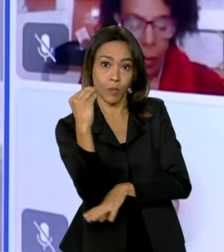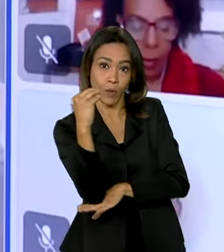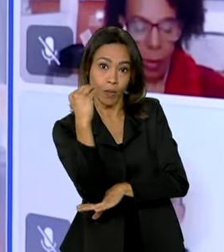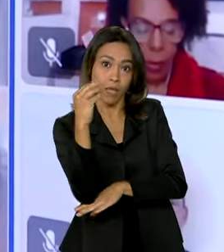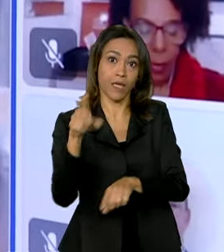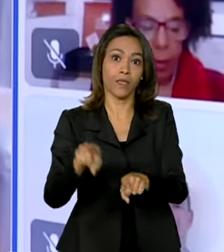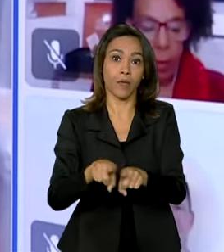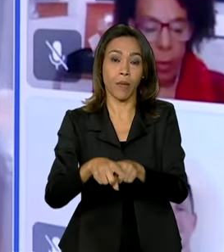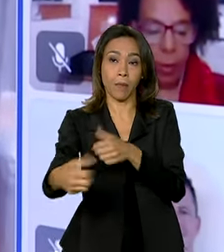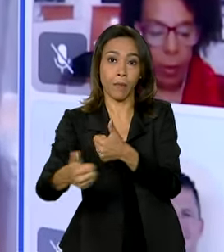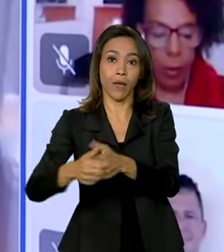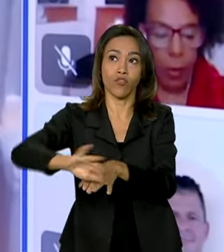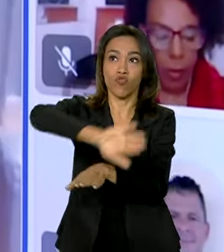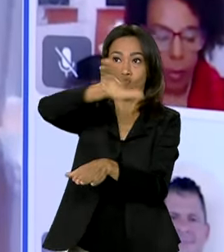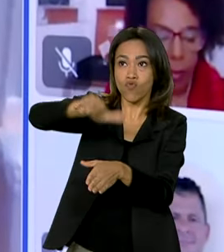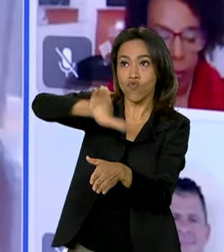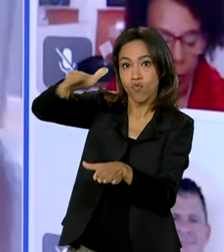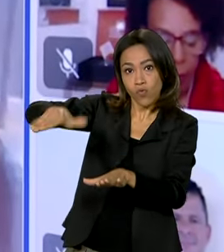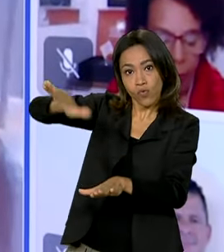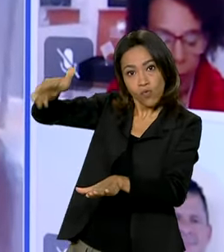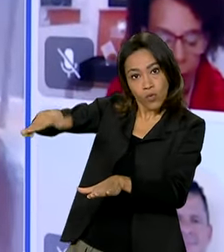Serra, serviço de uma forma geral.